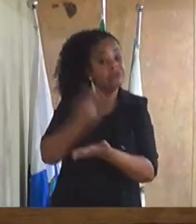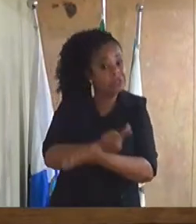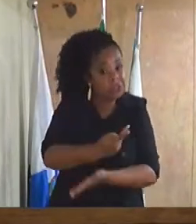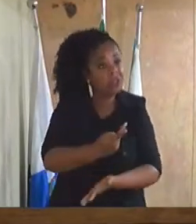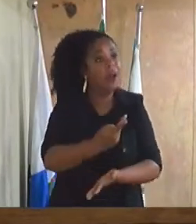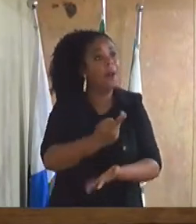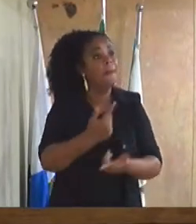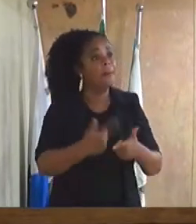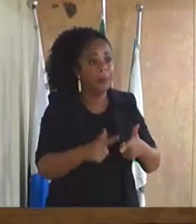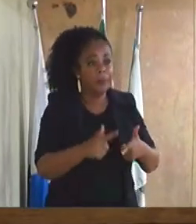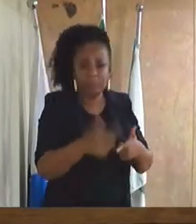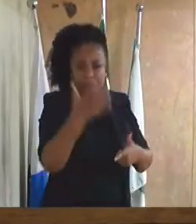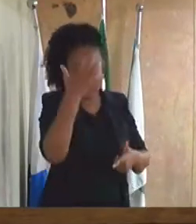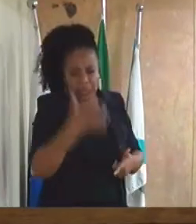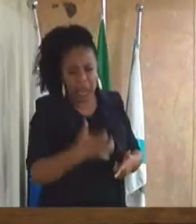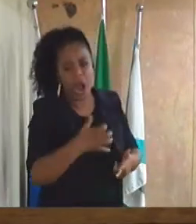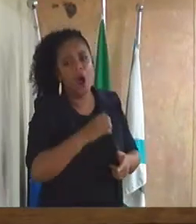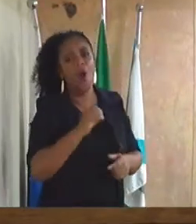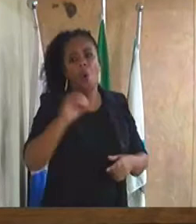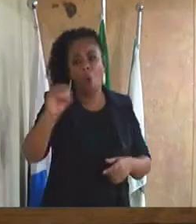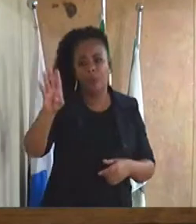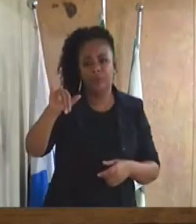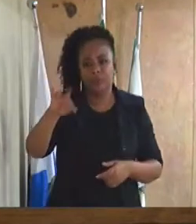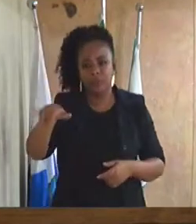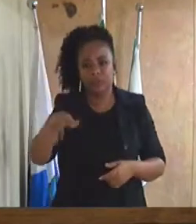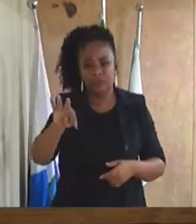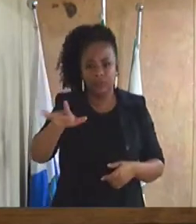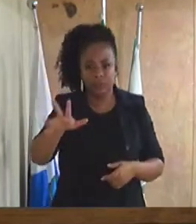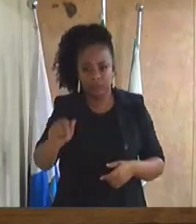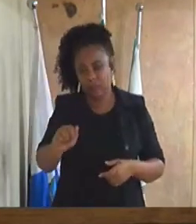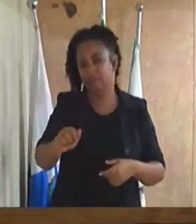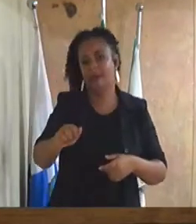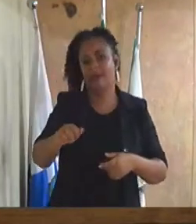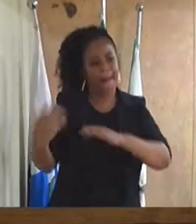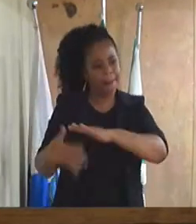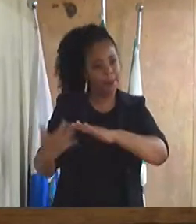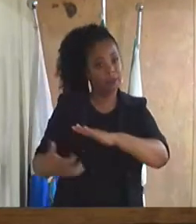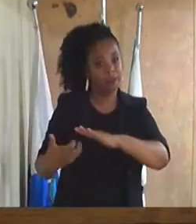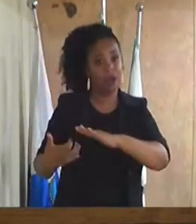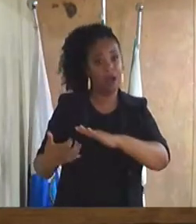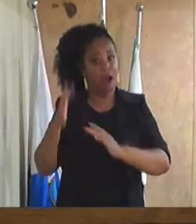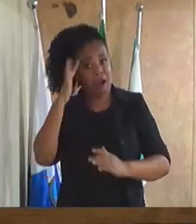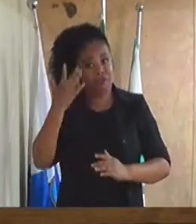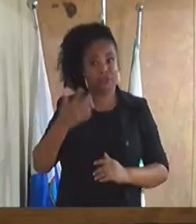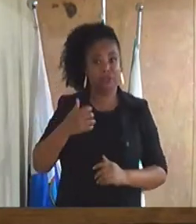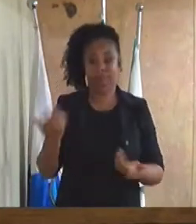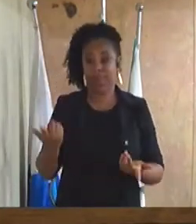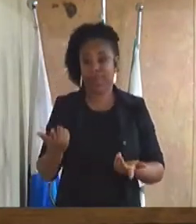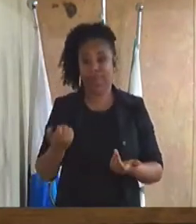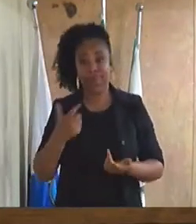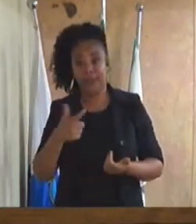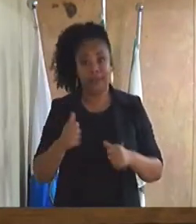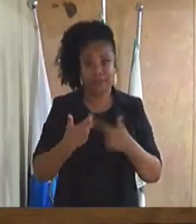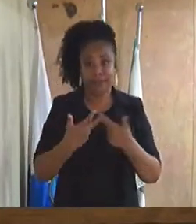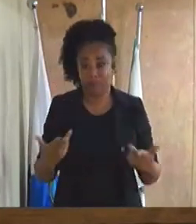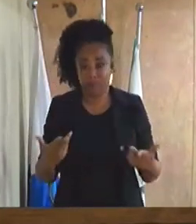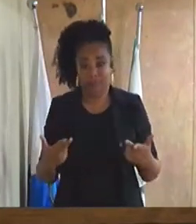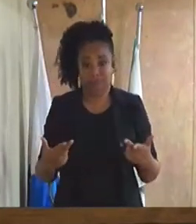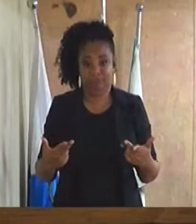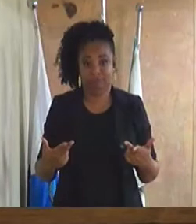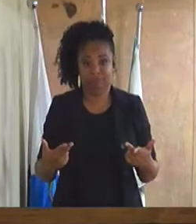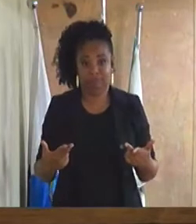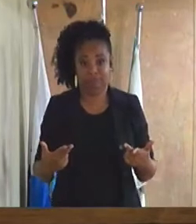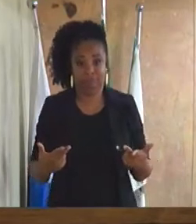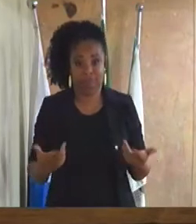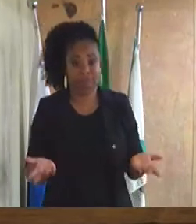está sendo repassada para a objetiva. Essa empresa aí que para mim não existe. Não existe. Ele diz a